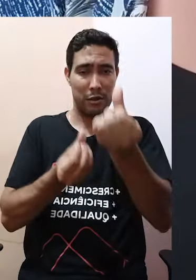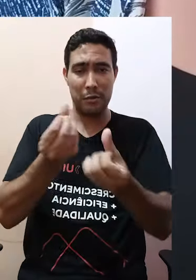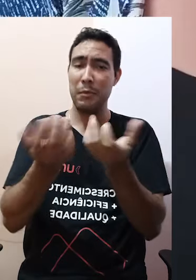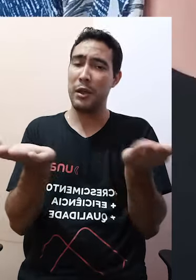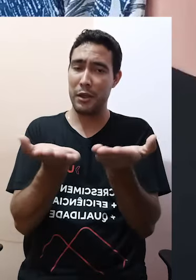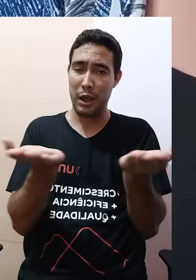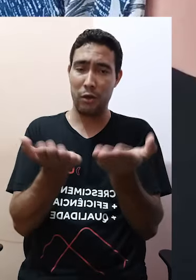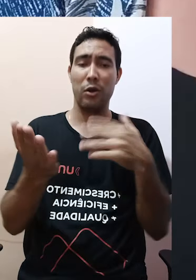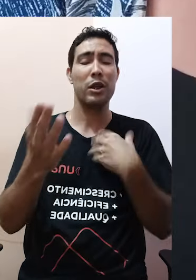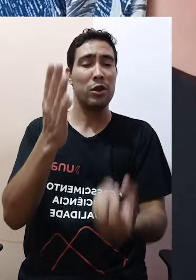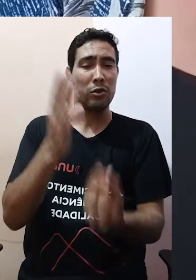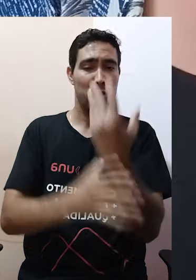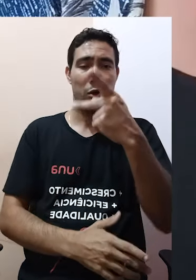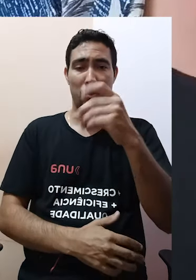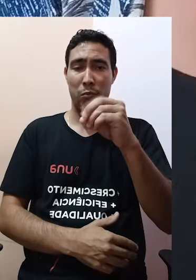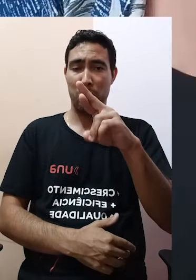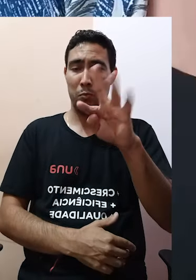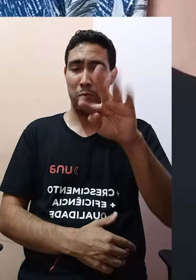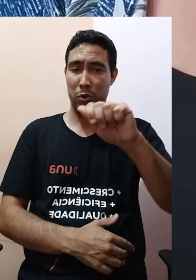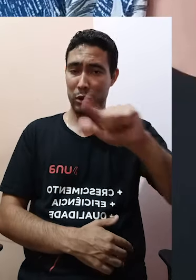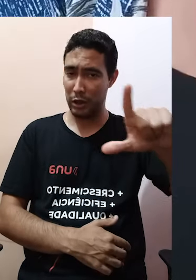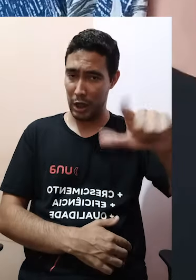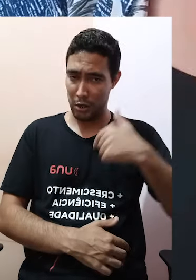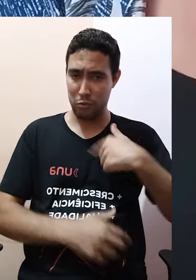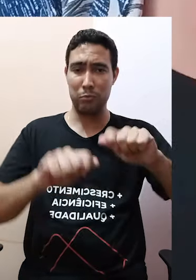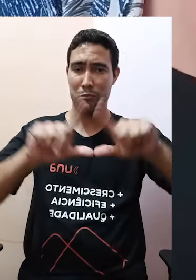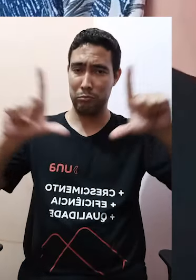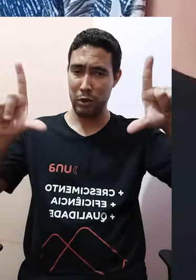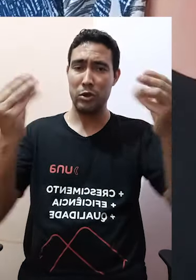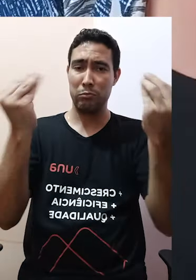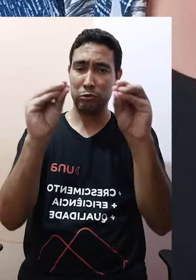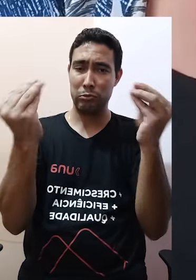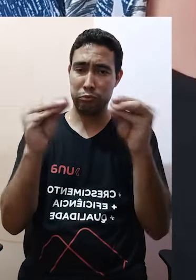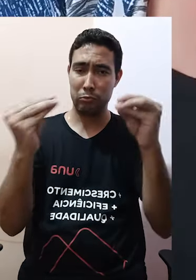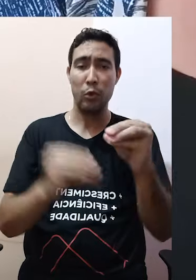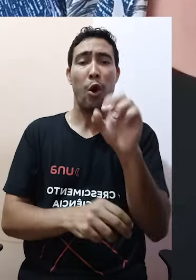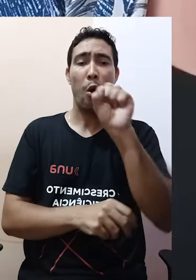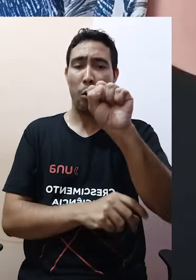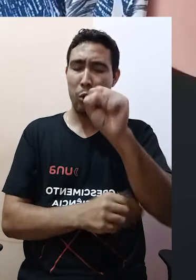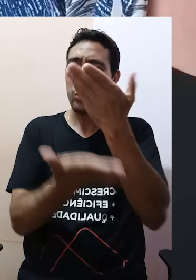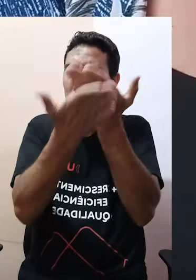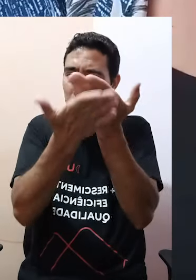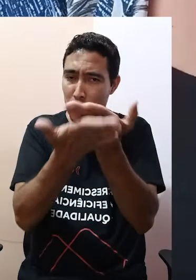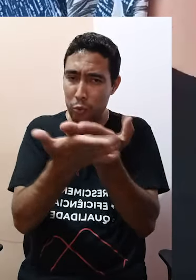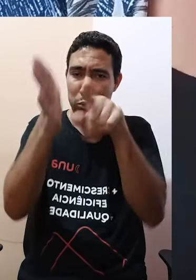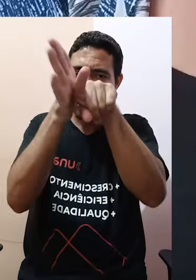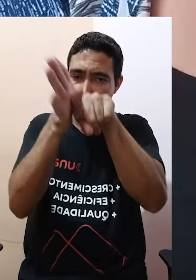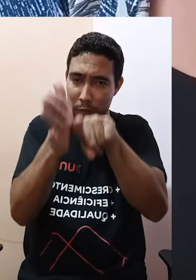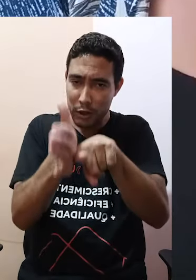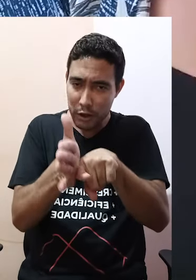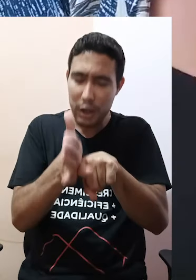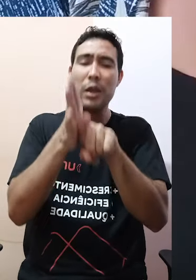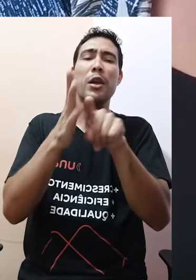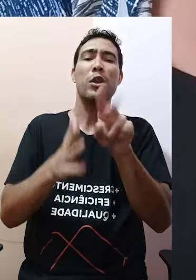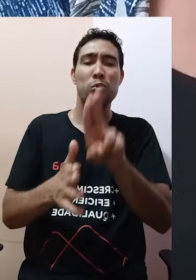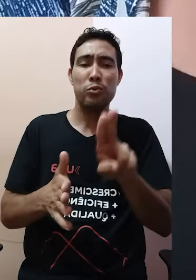a produção de um portal onde estão sendo inseridos oito estudos de caso realizados junto a